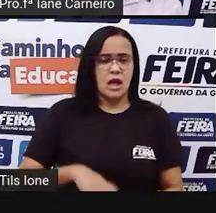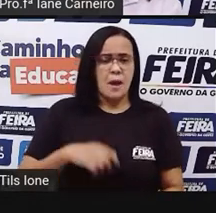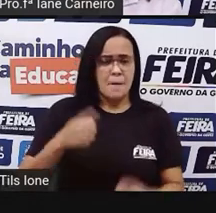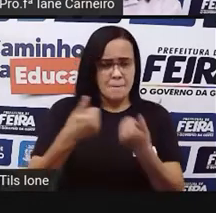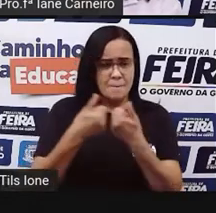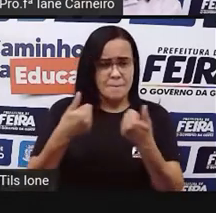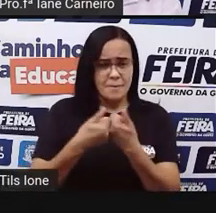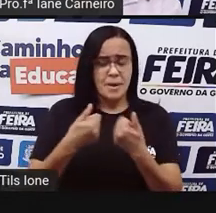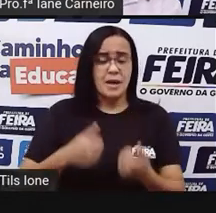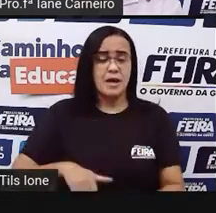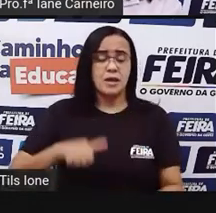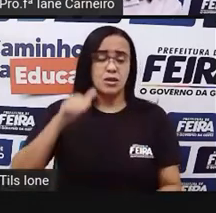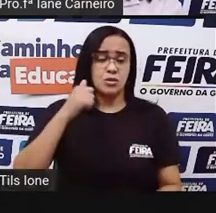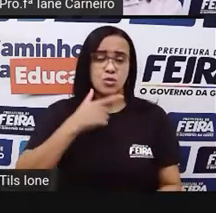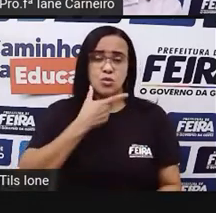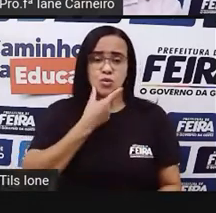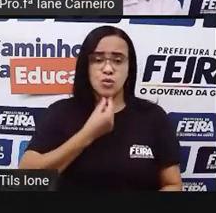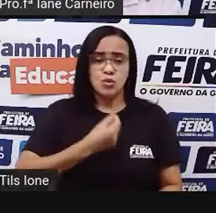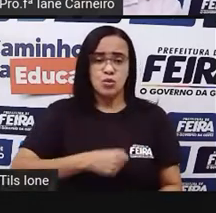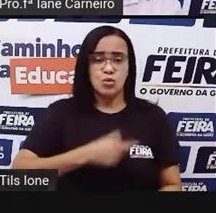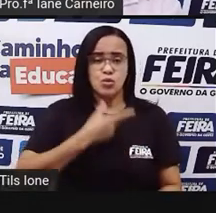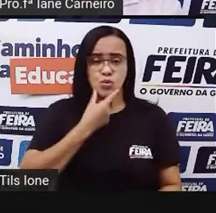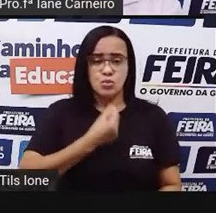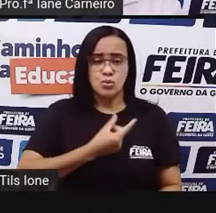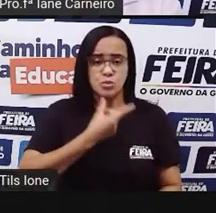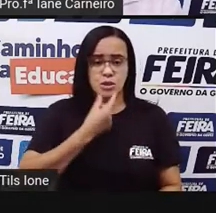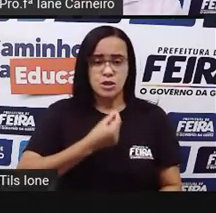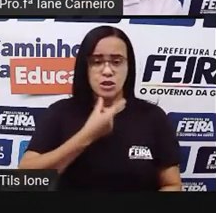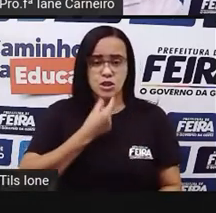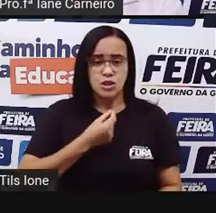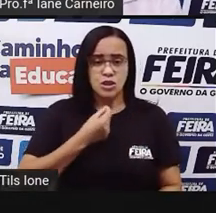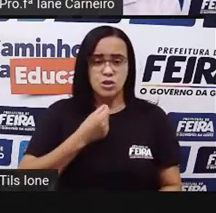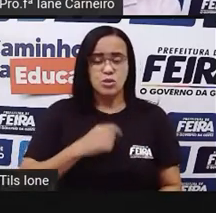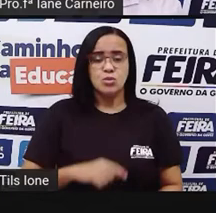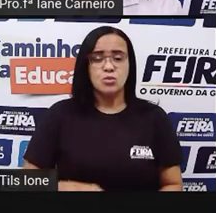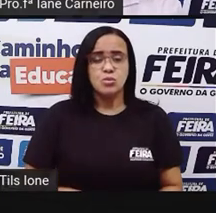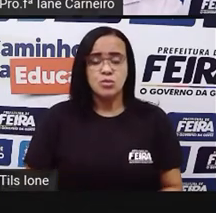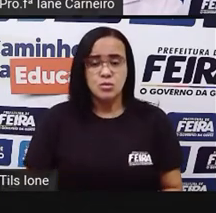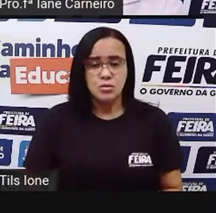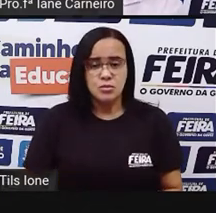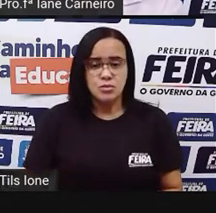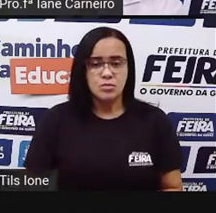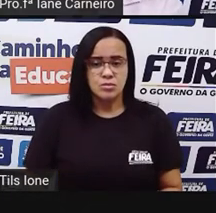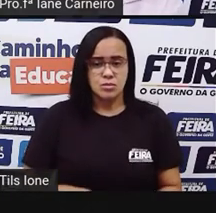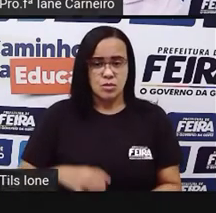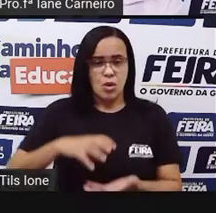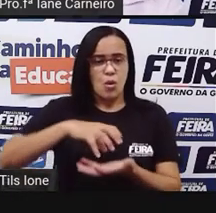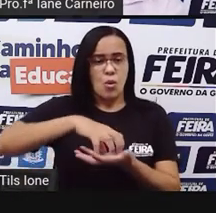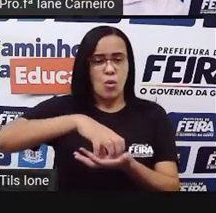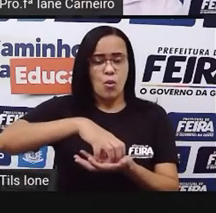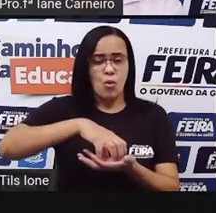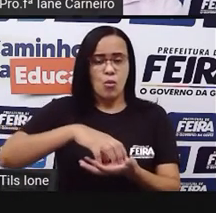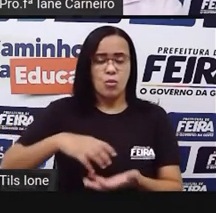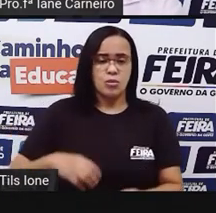nave espacial? Ó, o menino aqui e a nave aqui. Ele está entre a nave espacial.